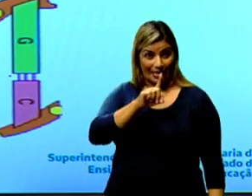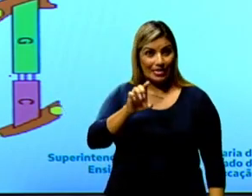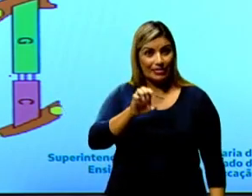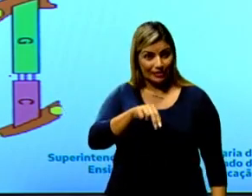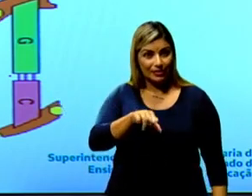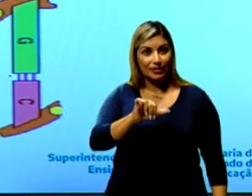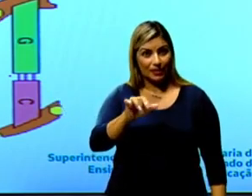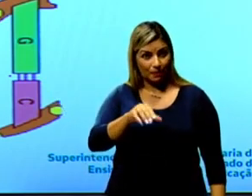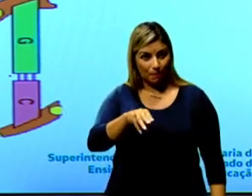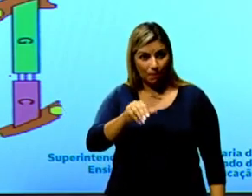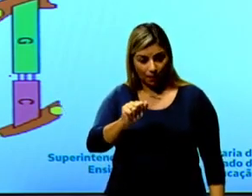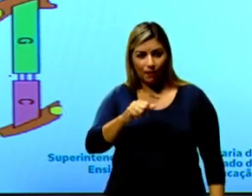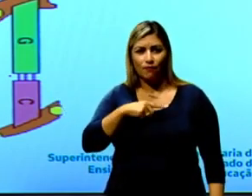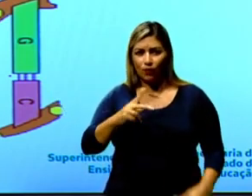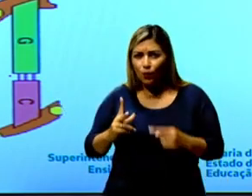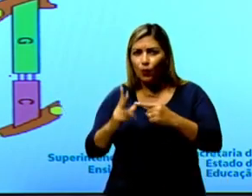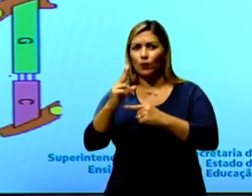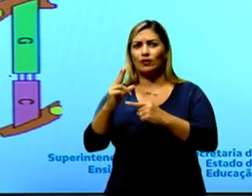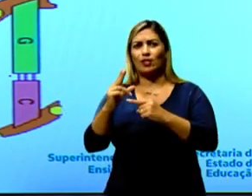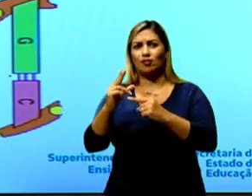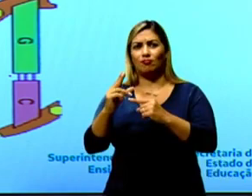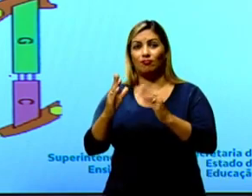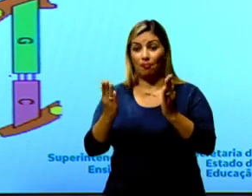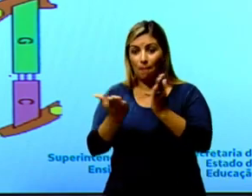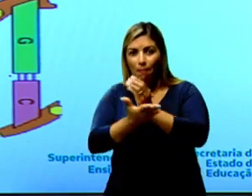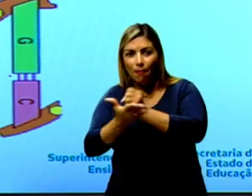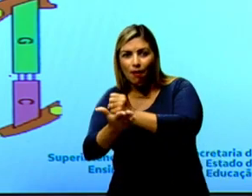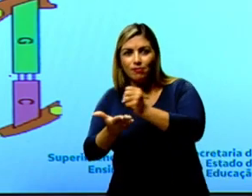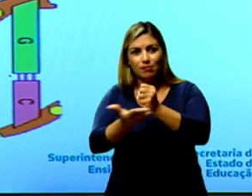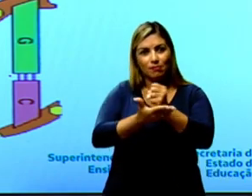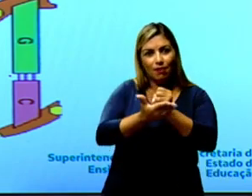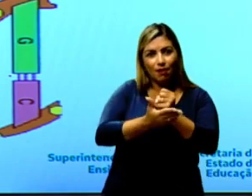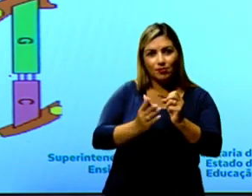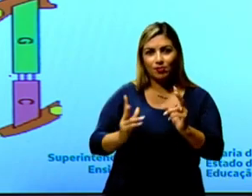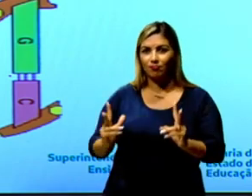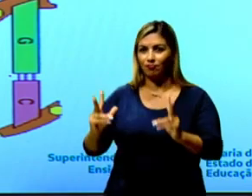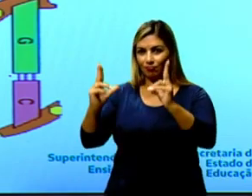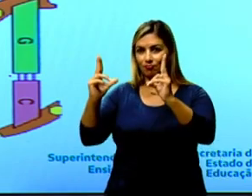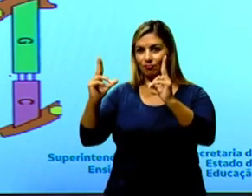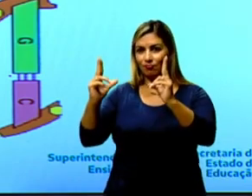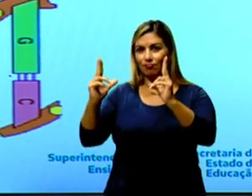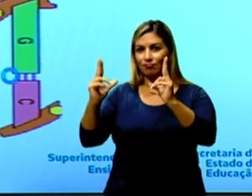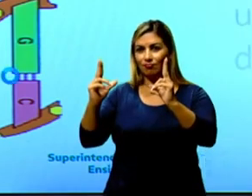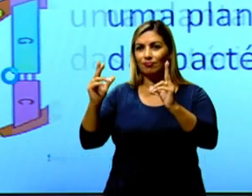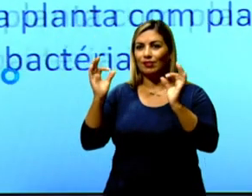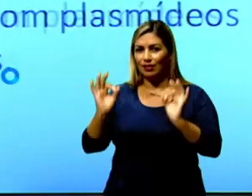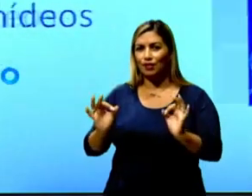corte na fita de DNA entre as bases guanina e adenina.